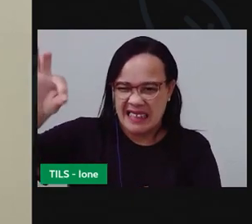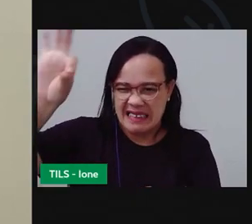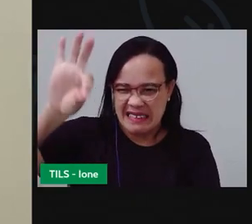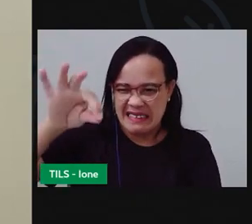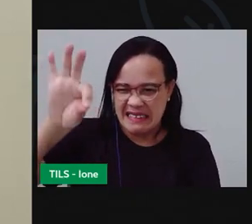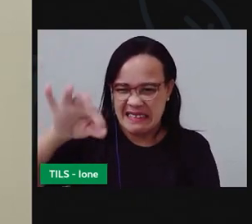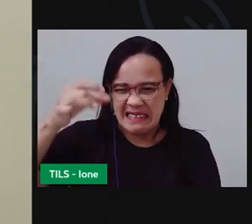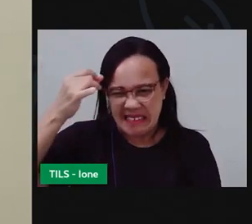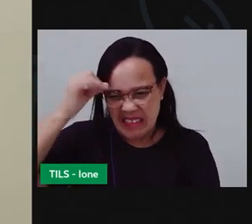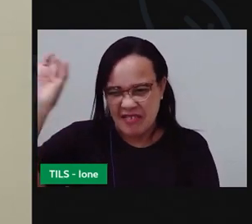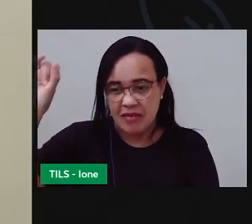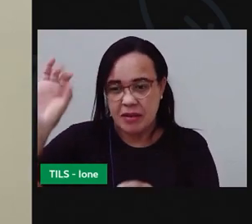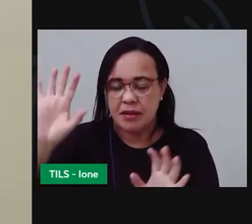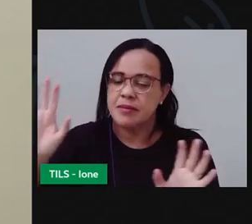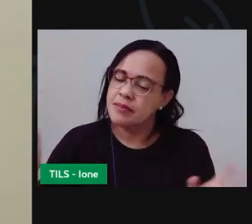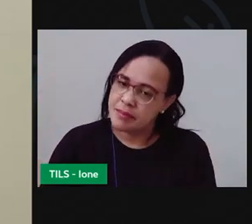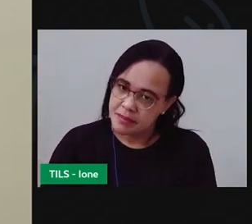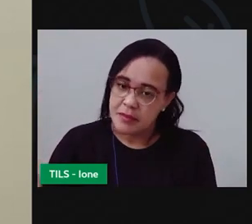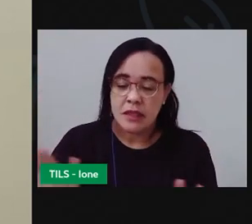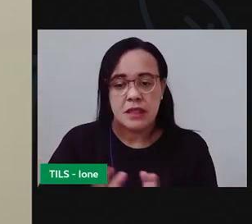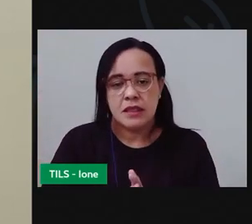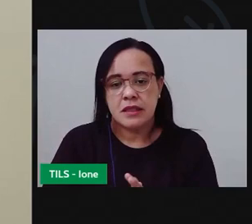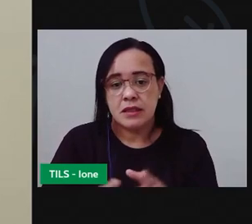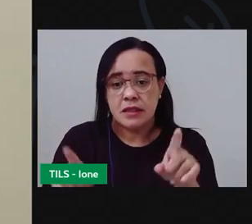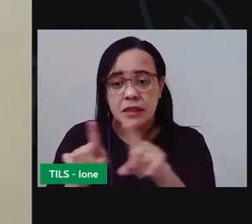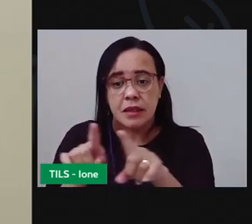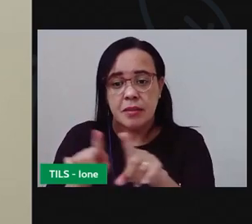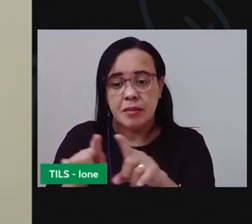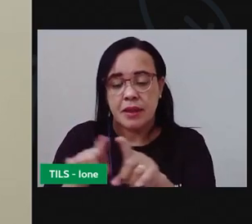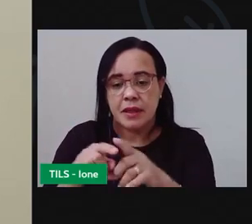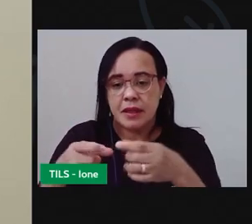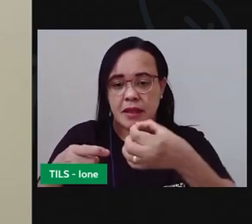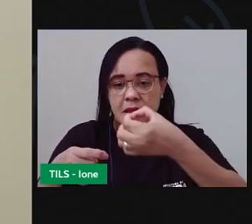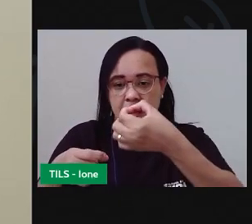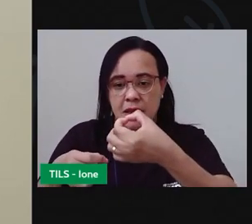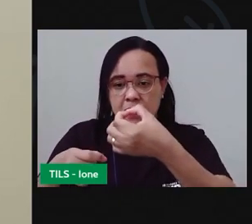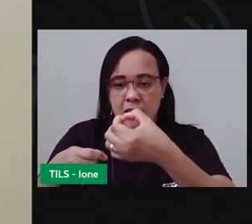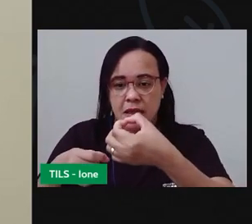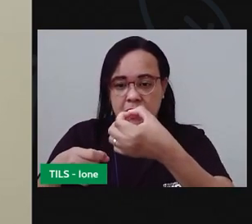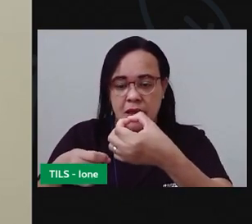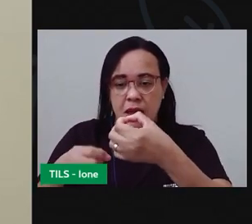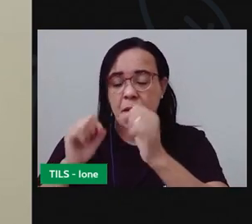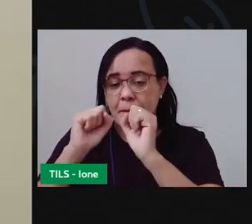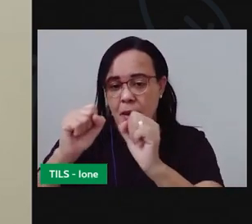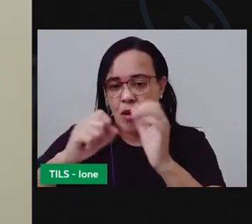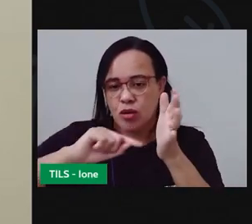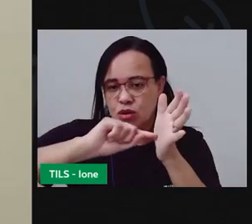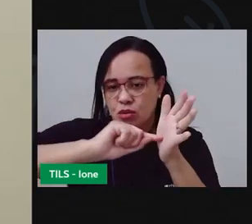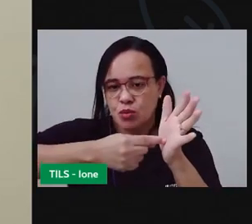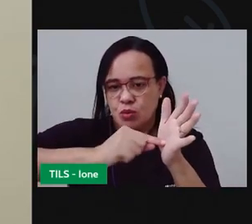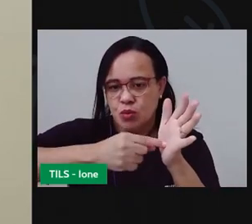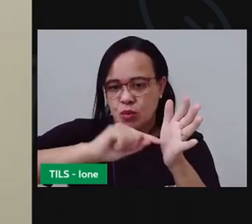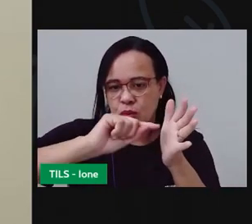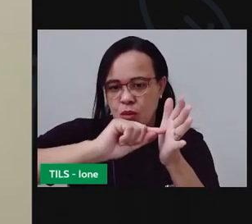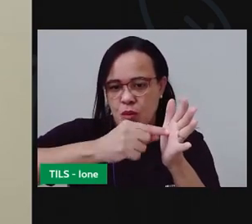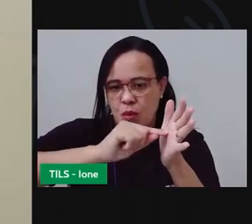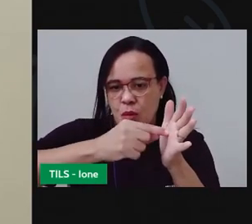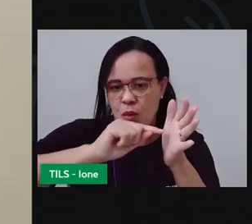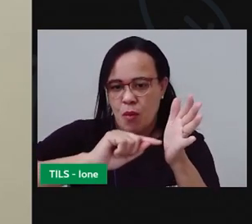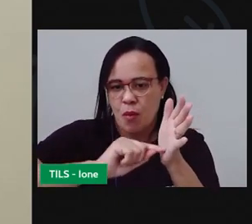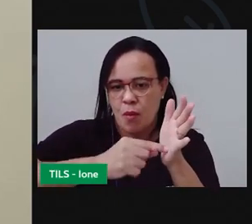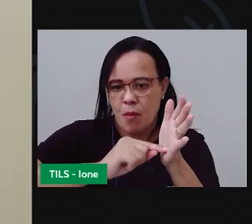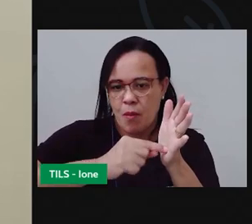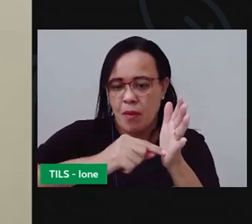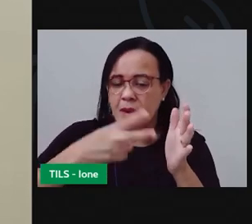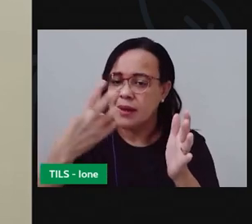na tampa da garrafa você também vai fazer alguns furos pelo menos três furos com